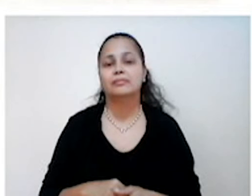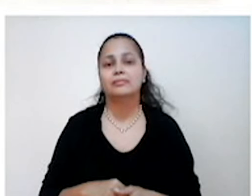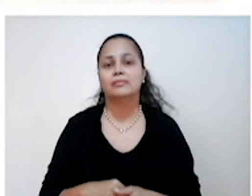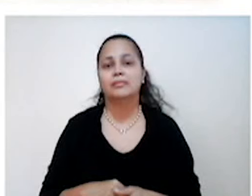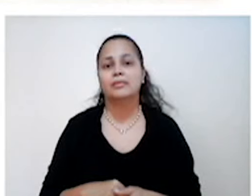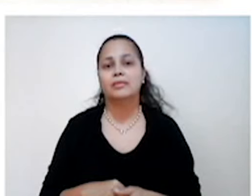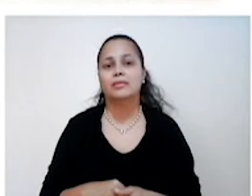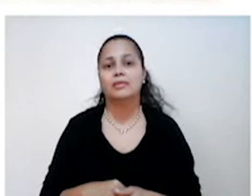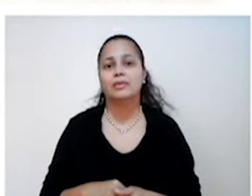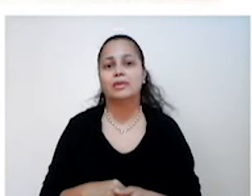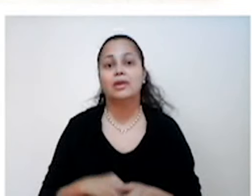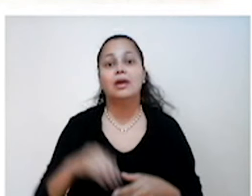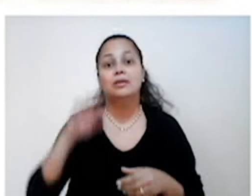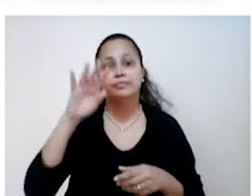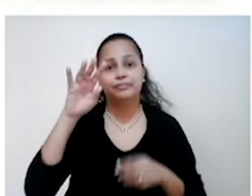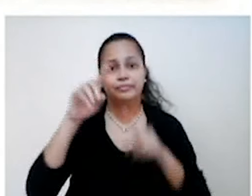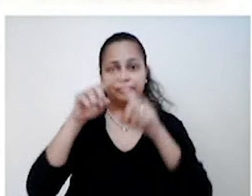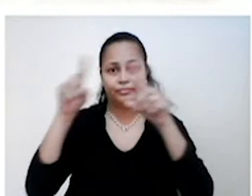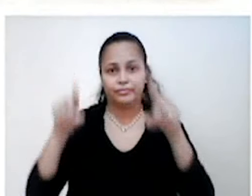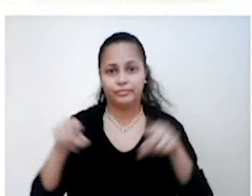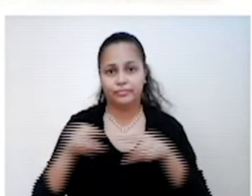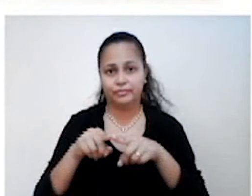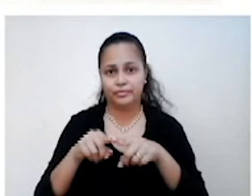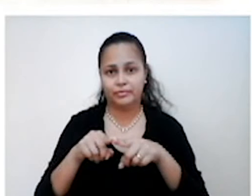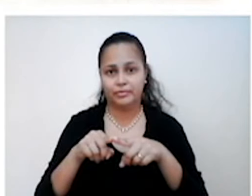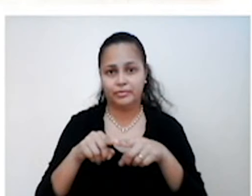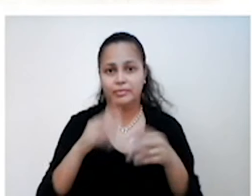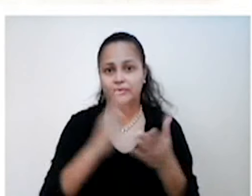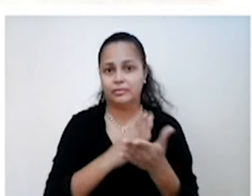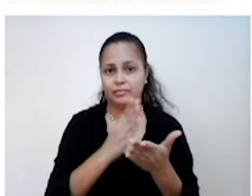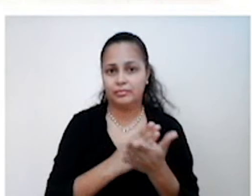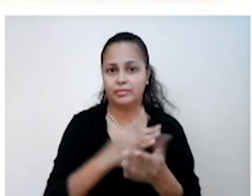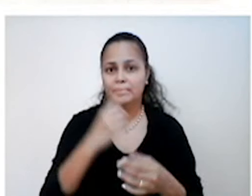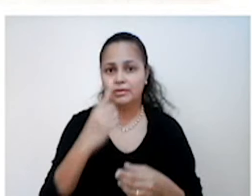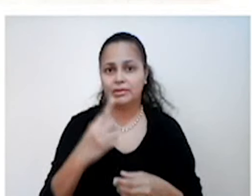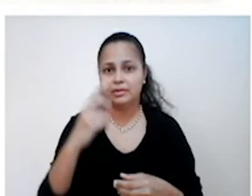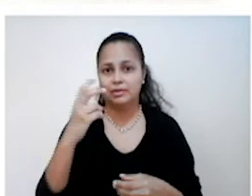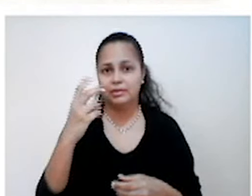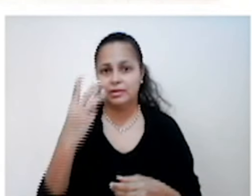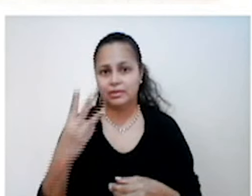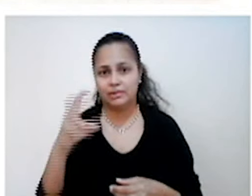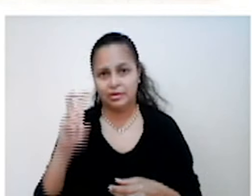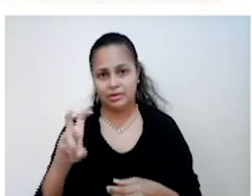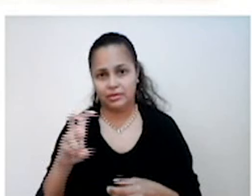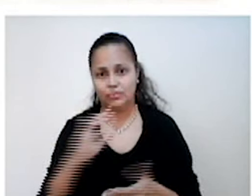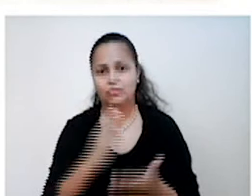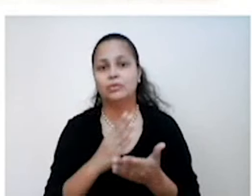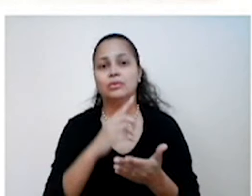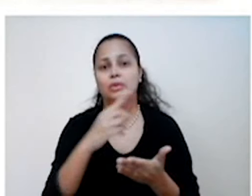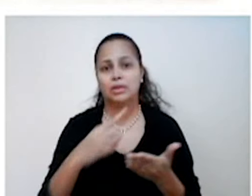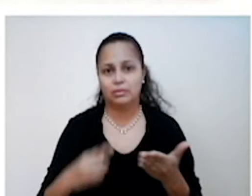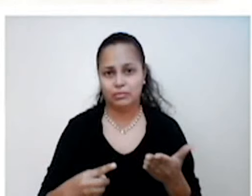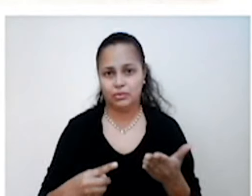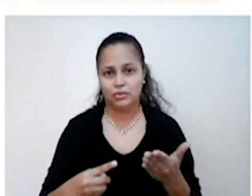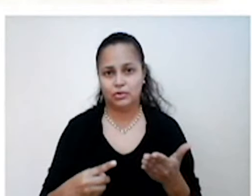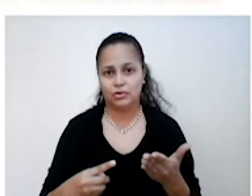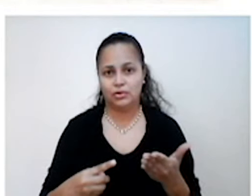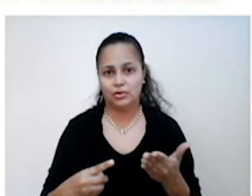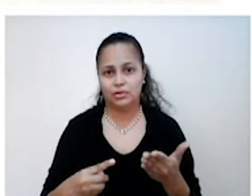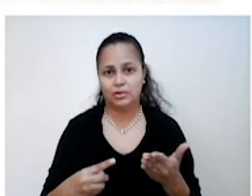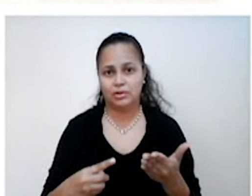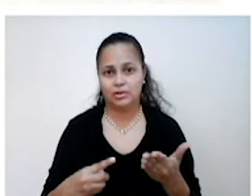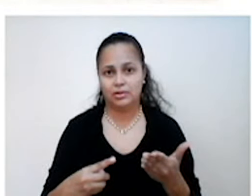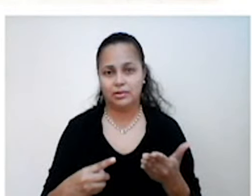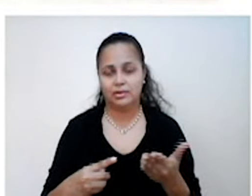Pessoal, eu trago um quadro aqui que vocês vão encontrar na página 135 da apostila de vocês. Sugiro que